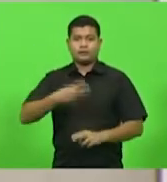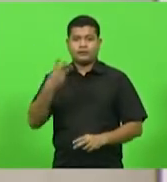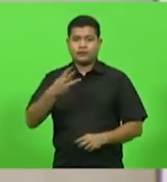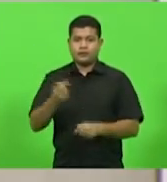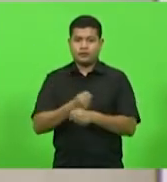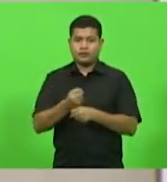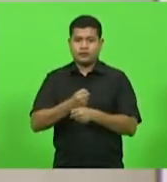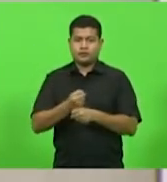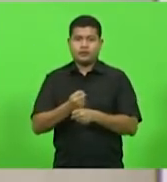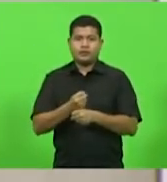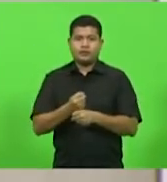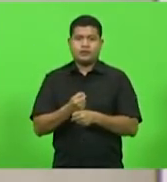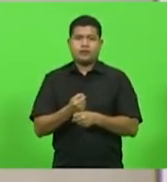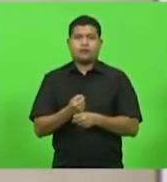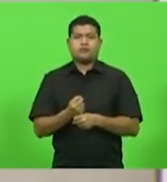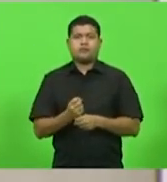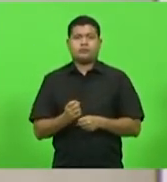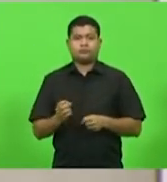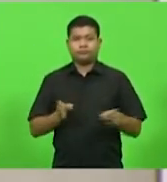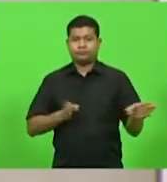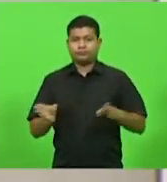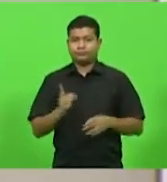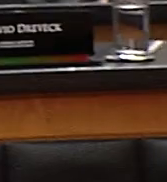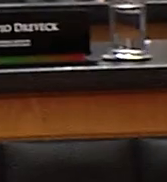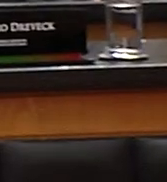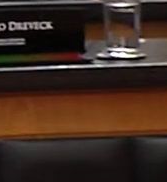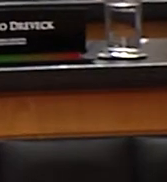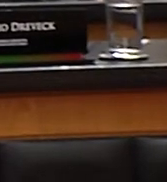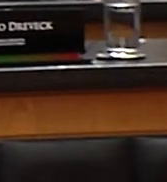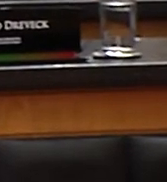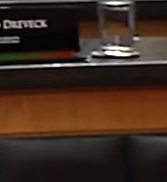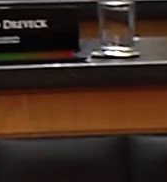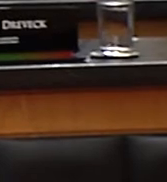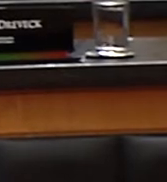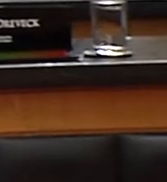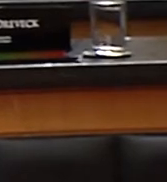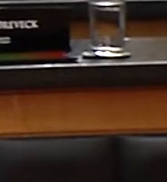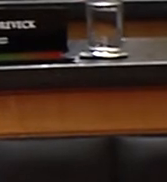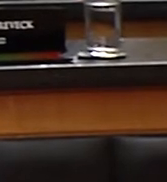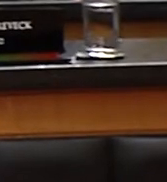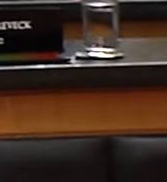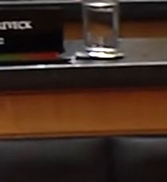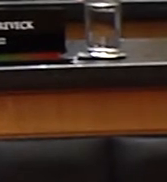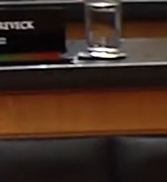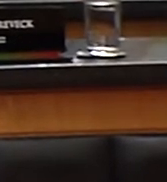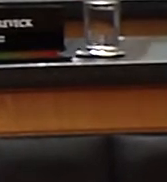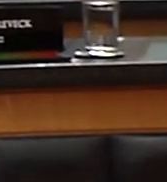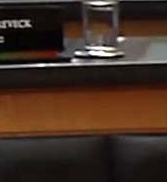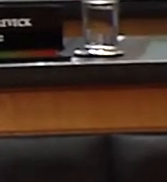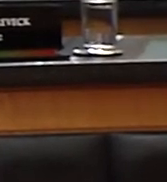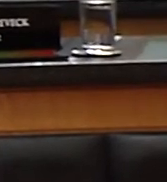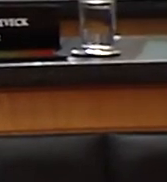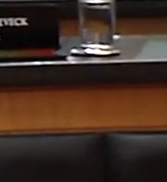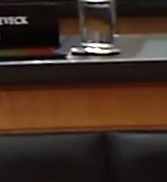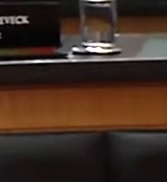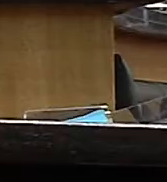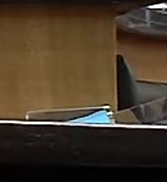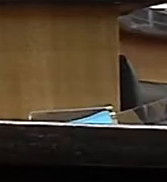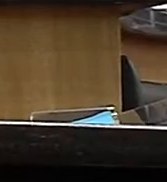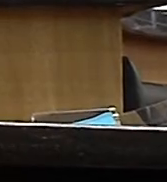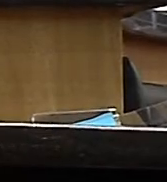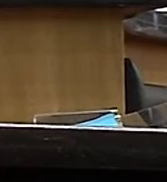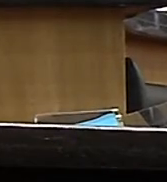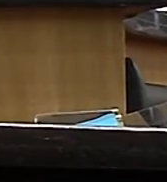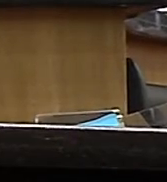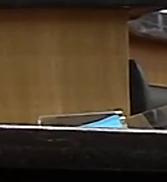legislativa da 19ª Legislatura. A mensagem anual do governador está prevista na Constituição do Estado